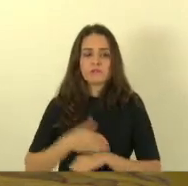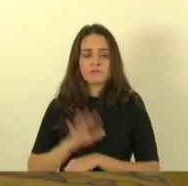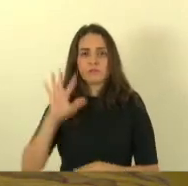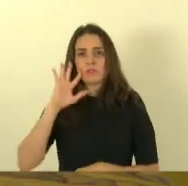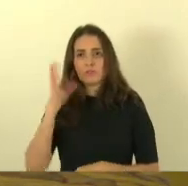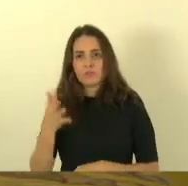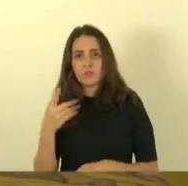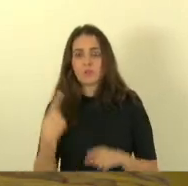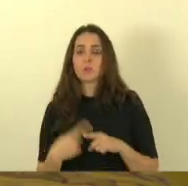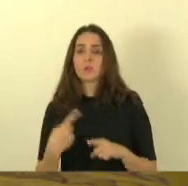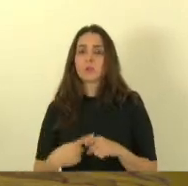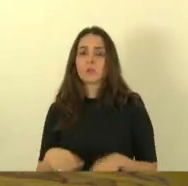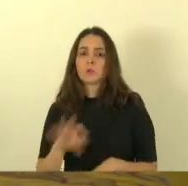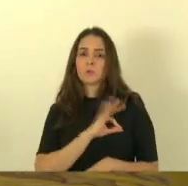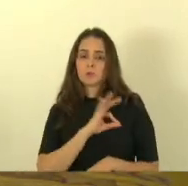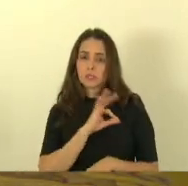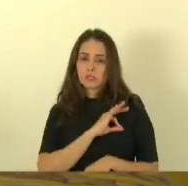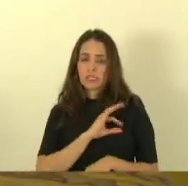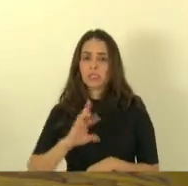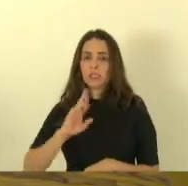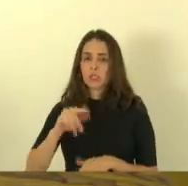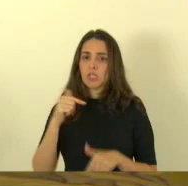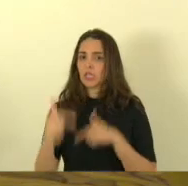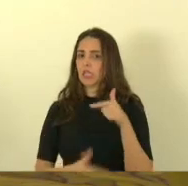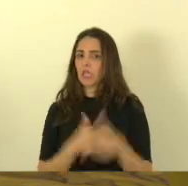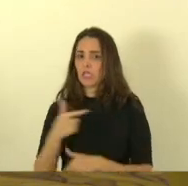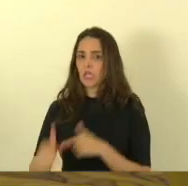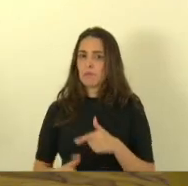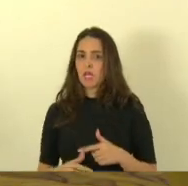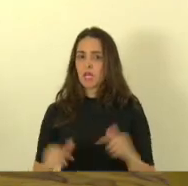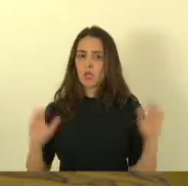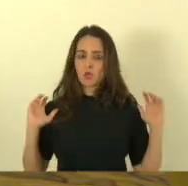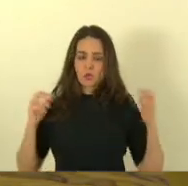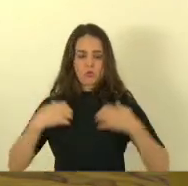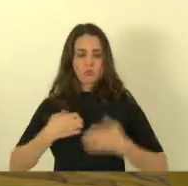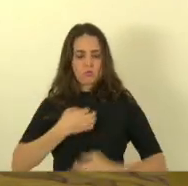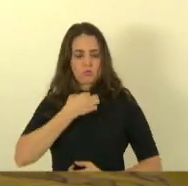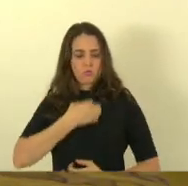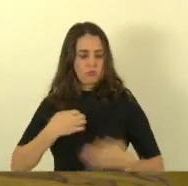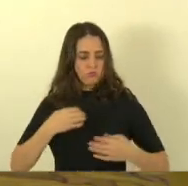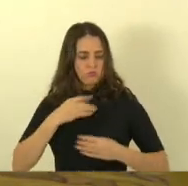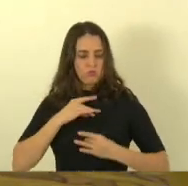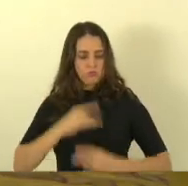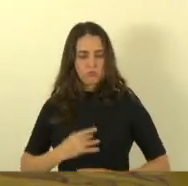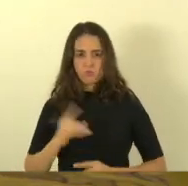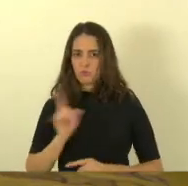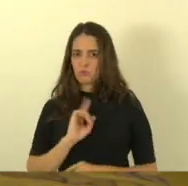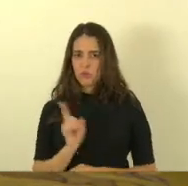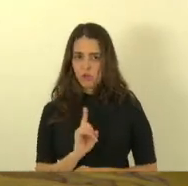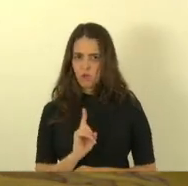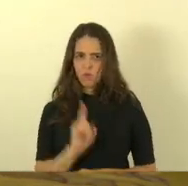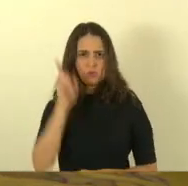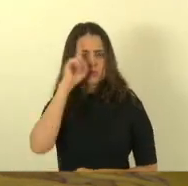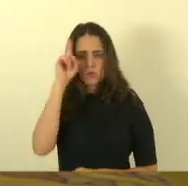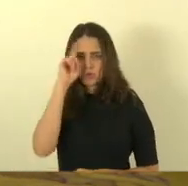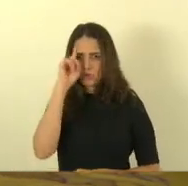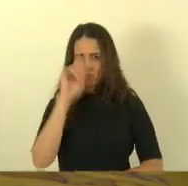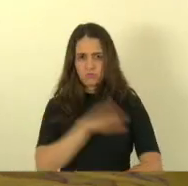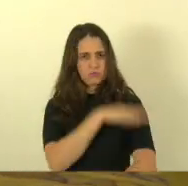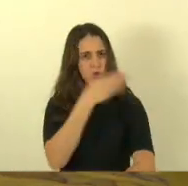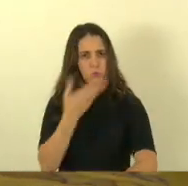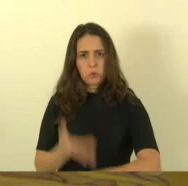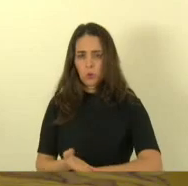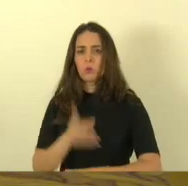policial militar não é aquele que só está trabalhando quando está fardado, não, ele é policial militar 24 horas por dia então